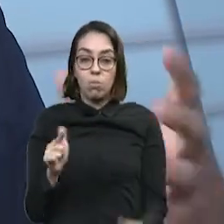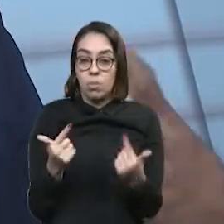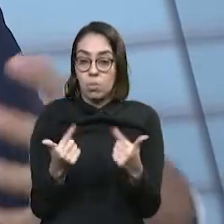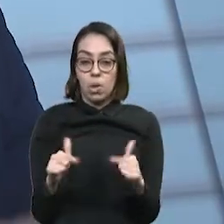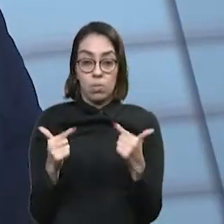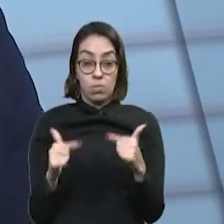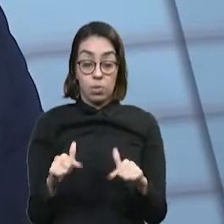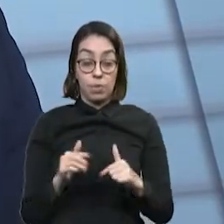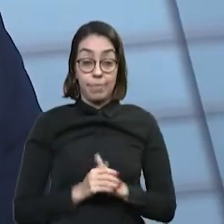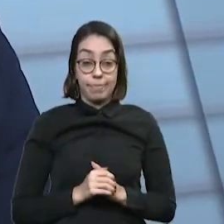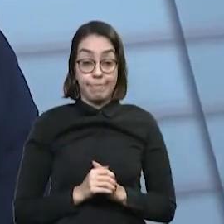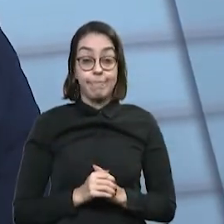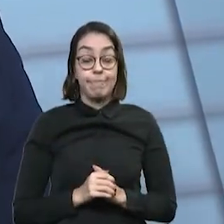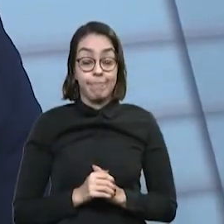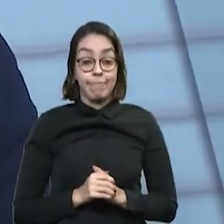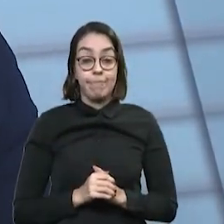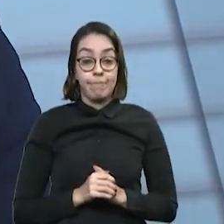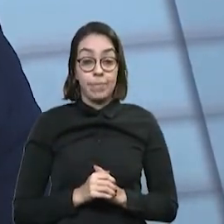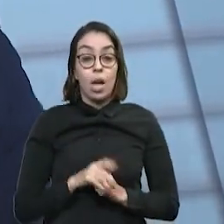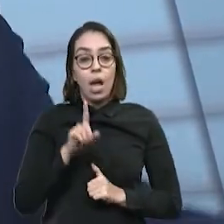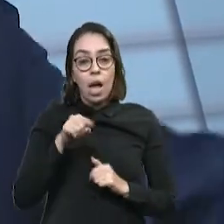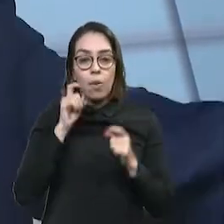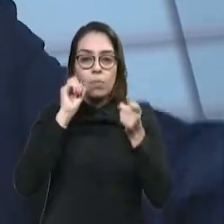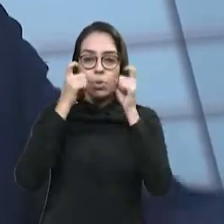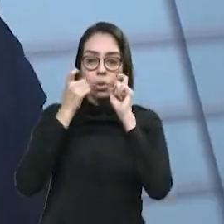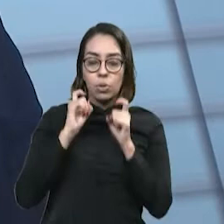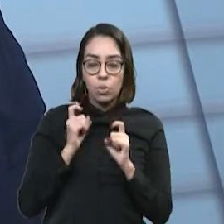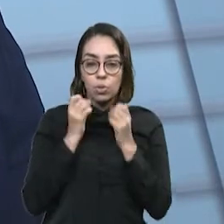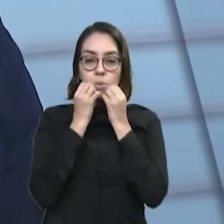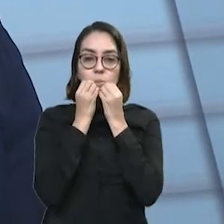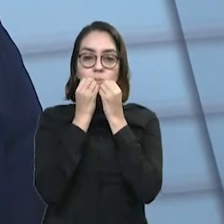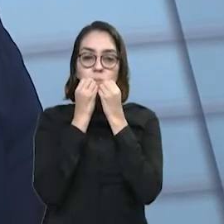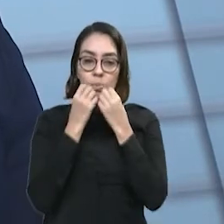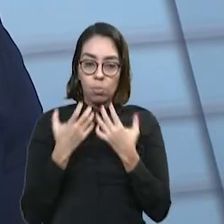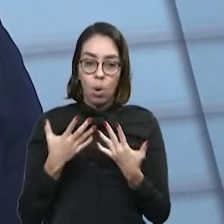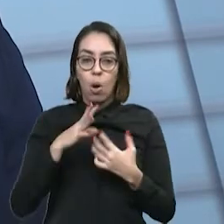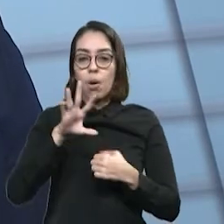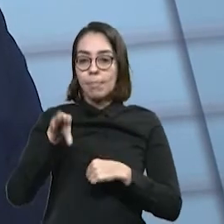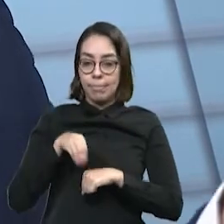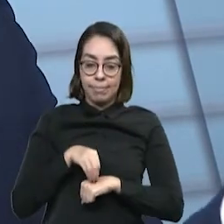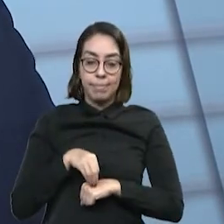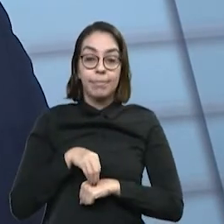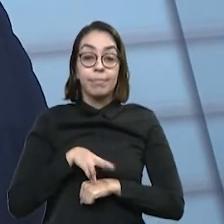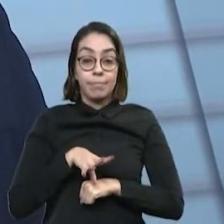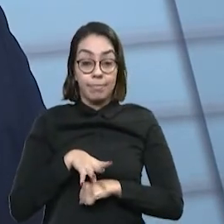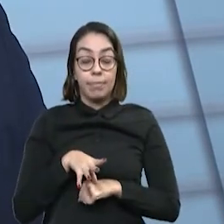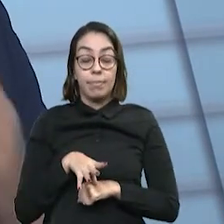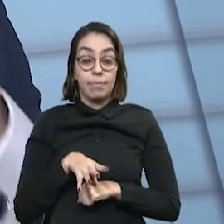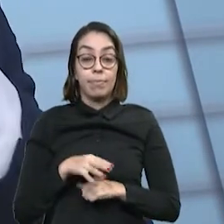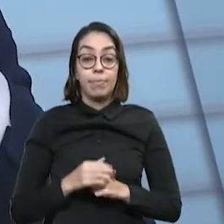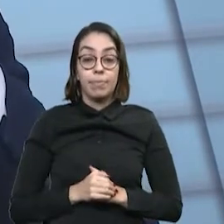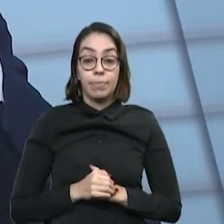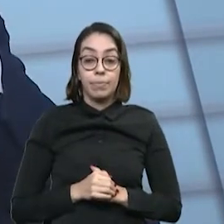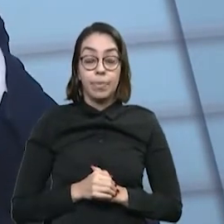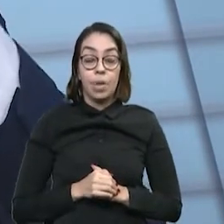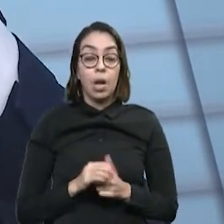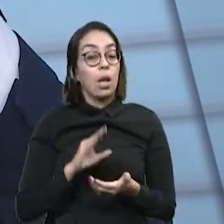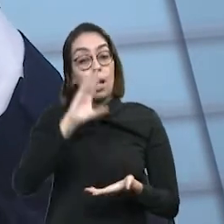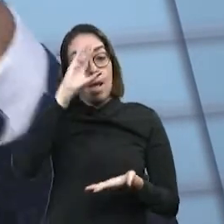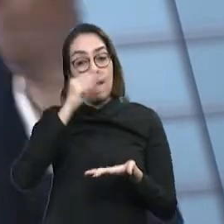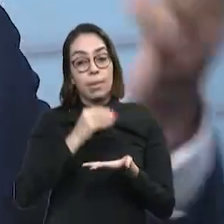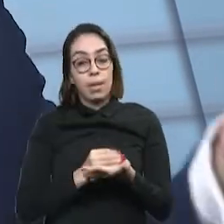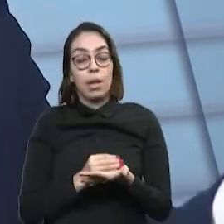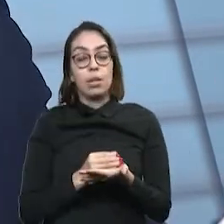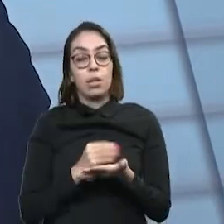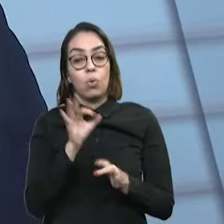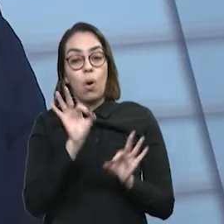Então, isso é uma discussão, recomendo a leitura, discussão muito boa. Inclusive, ele traz, juntamente com uma tese da teoria do